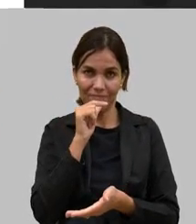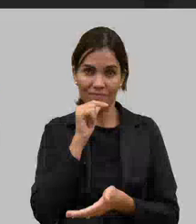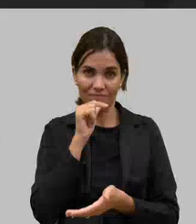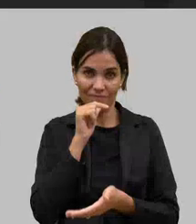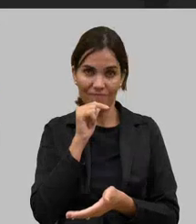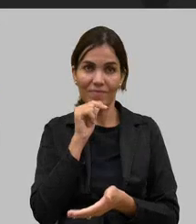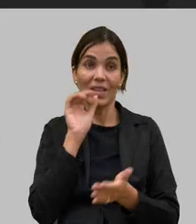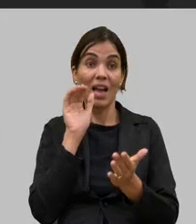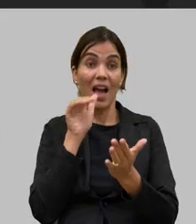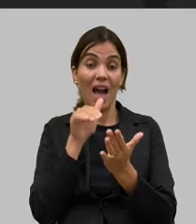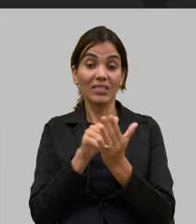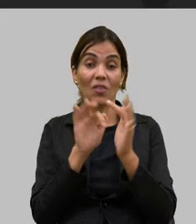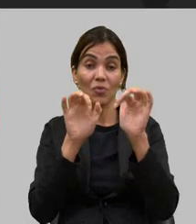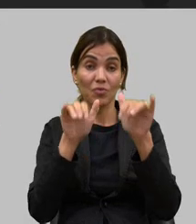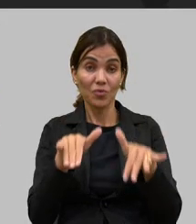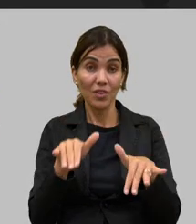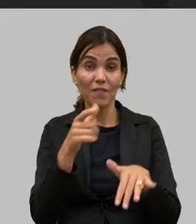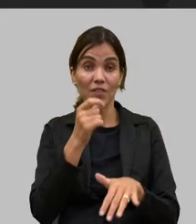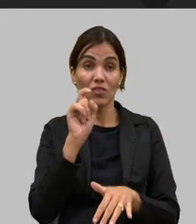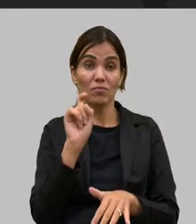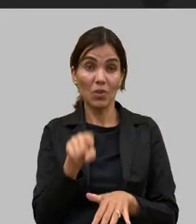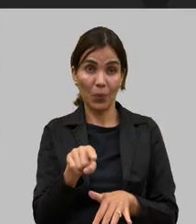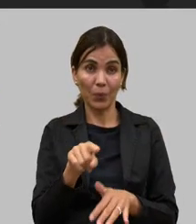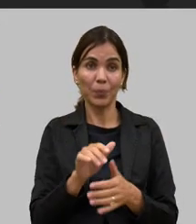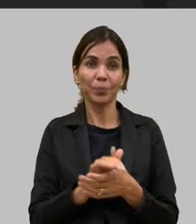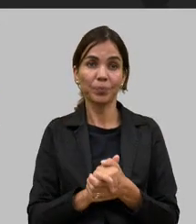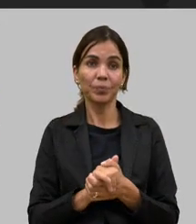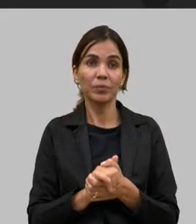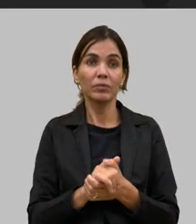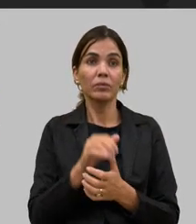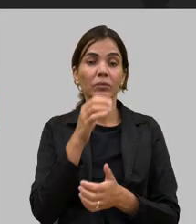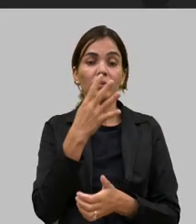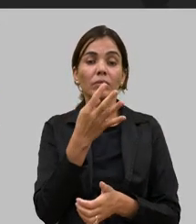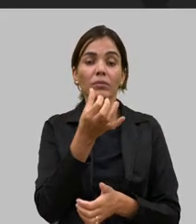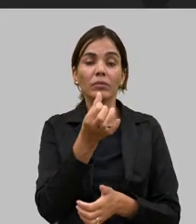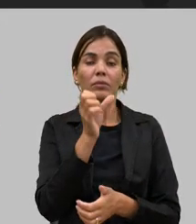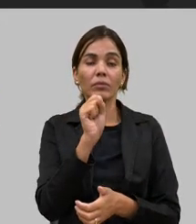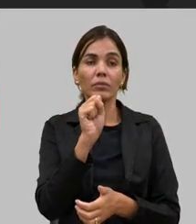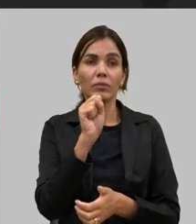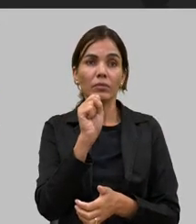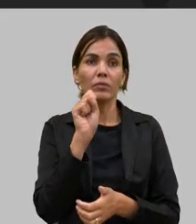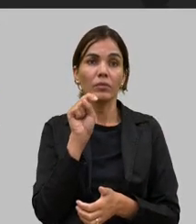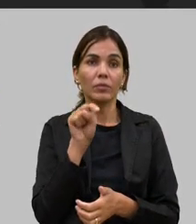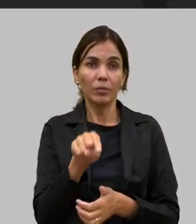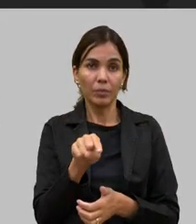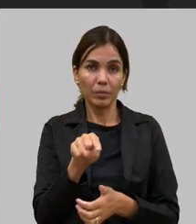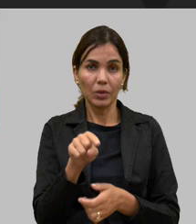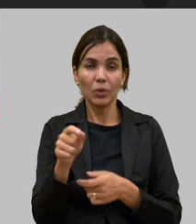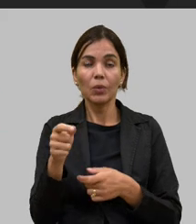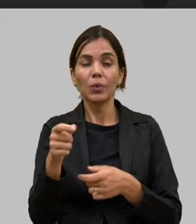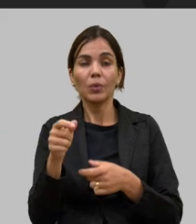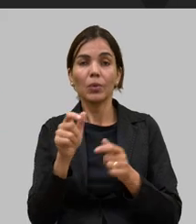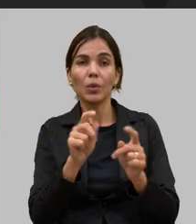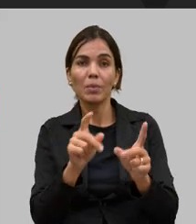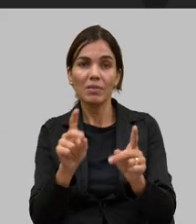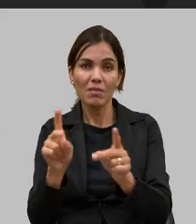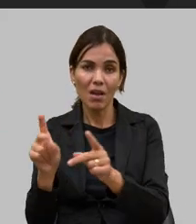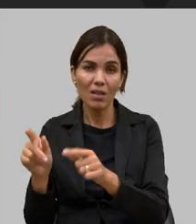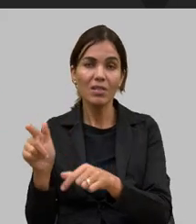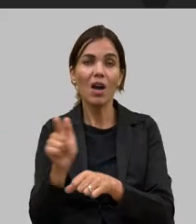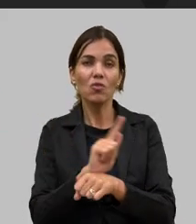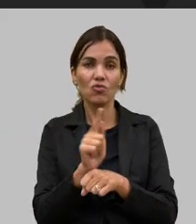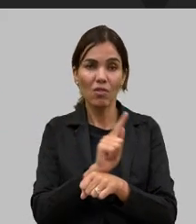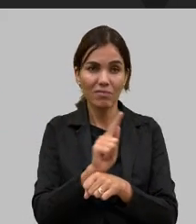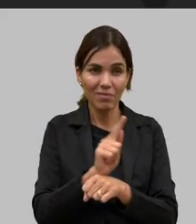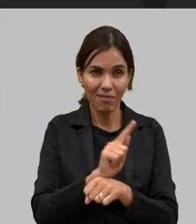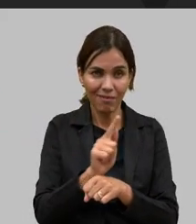assistência técnica para os 20 mil aqui 468 mil atendimentos em comercialização e gestão e o